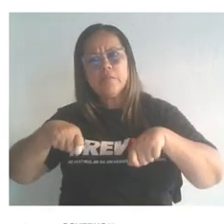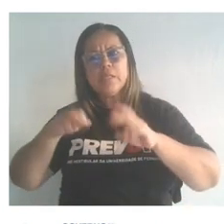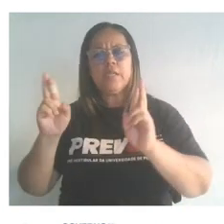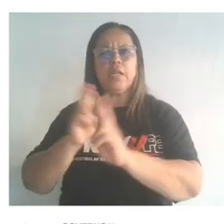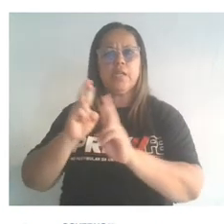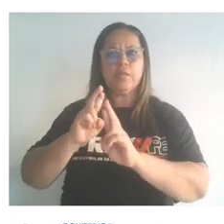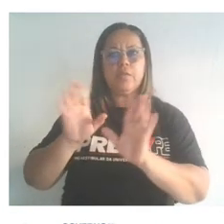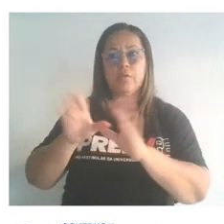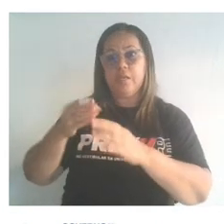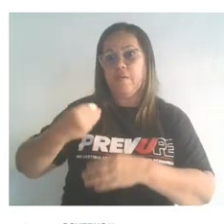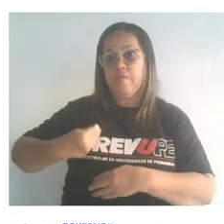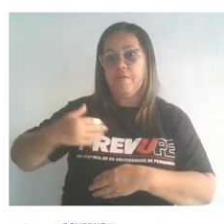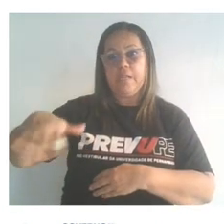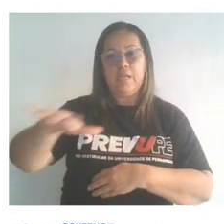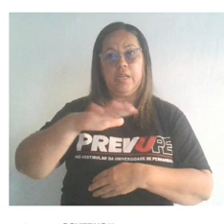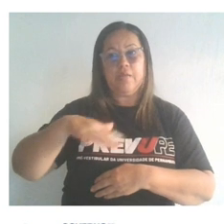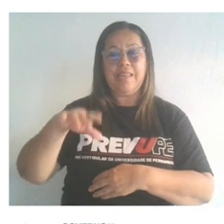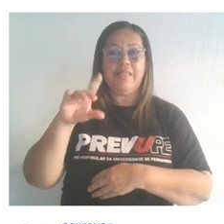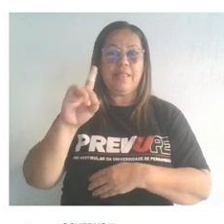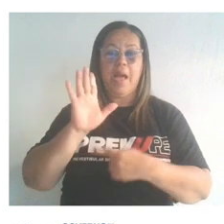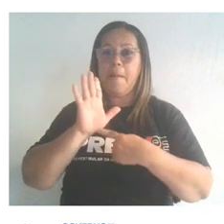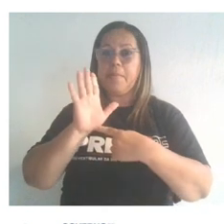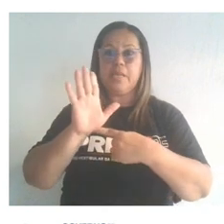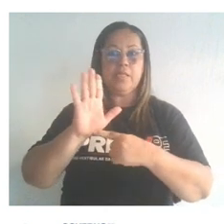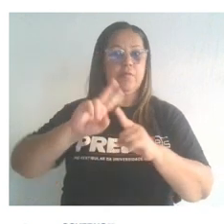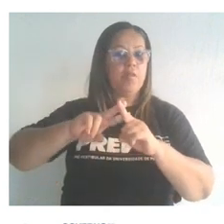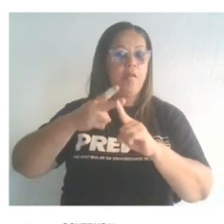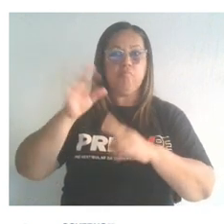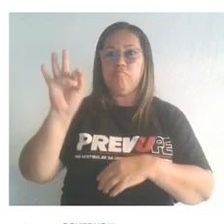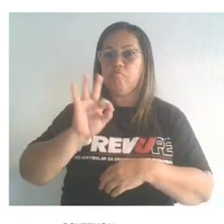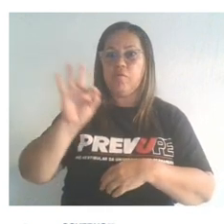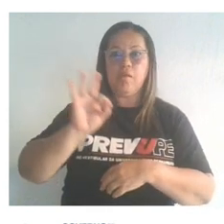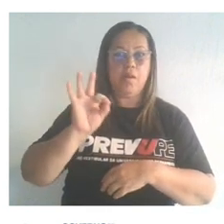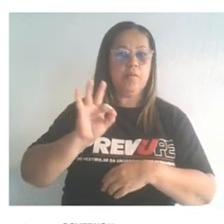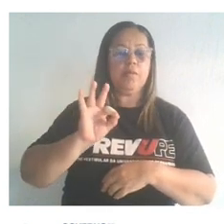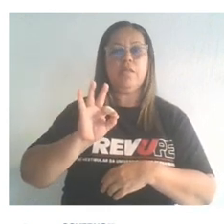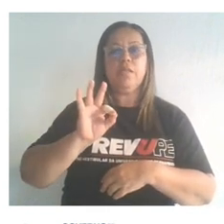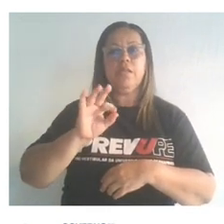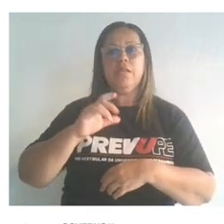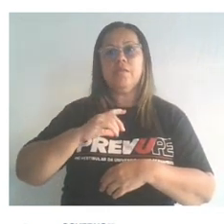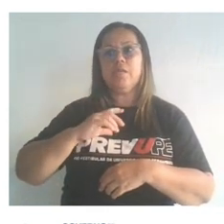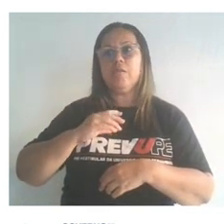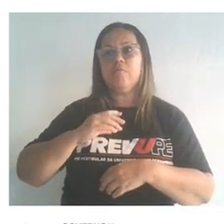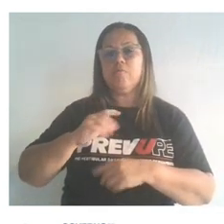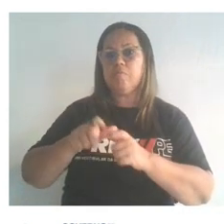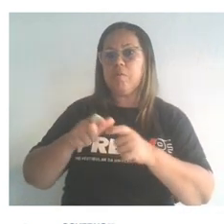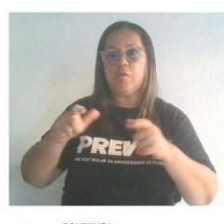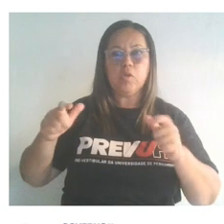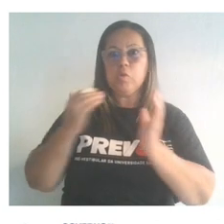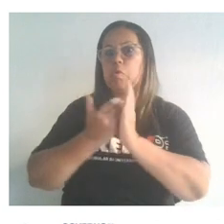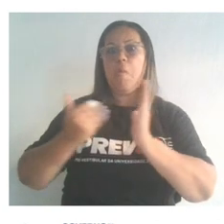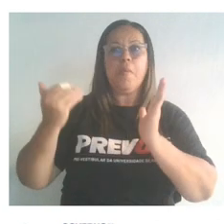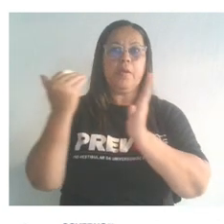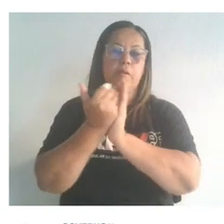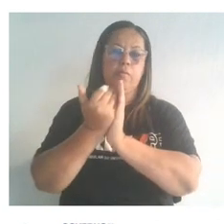entre os seres vivos daquele ambiente. D, apresentam alta taxa de reprodução e se mantém com o número de indivíduos superior à capacidade de suporte do